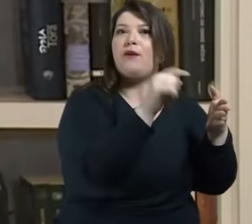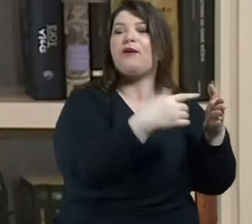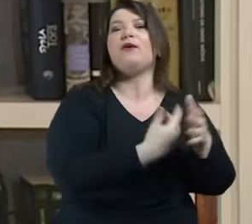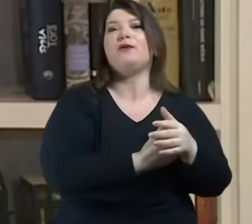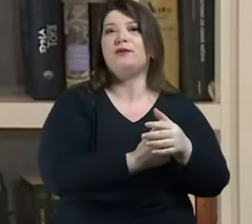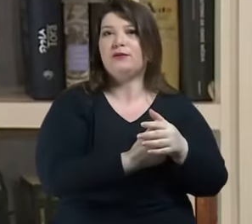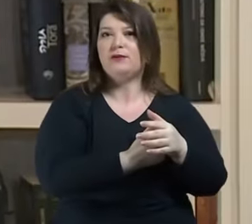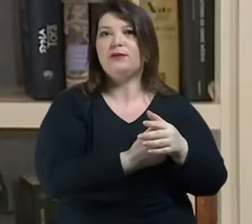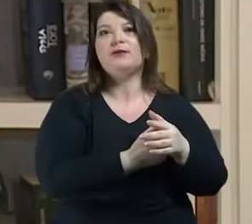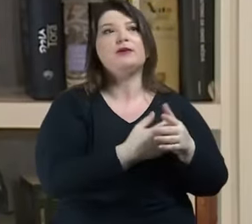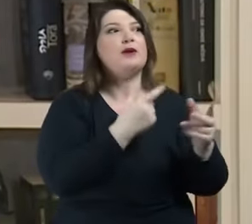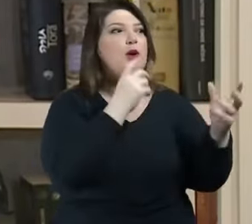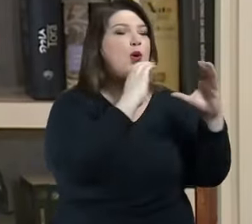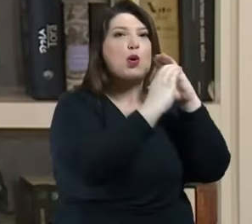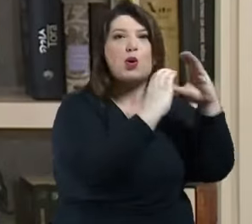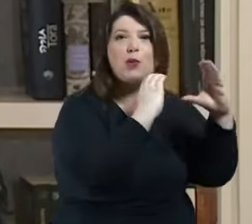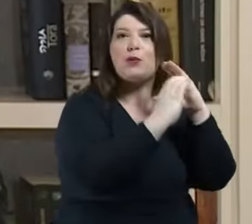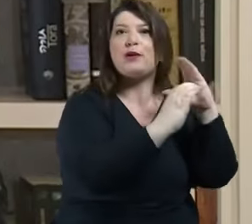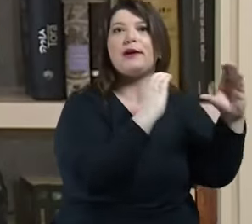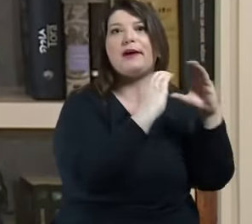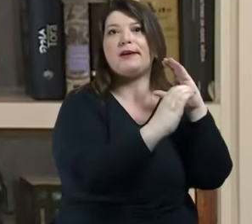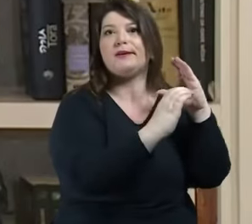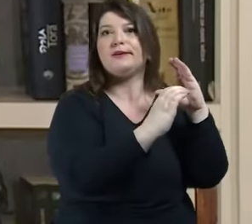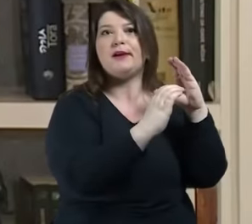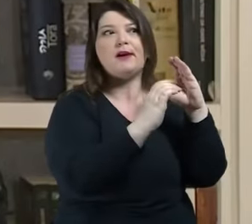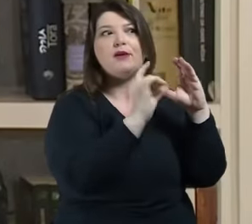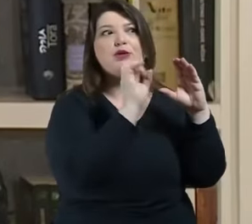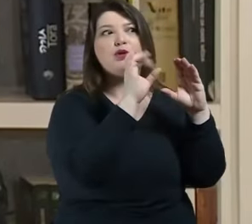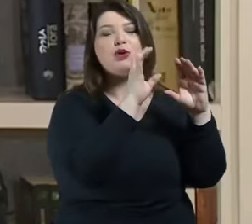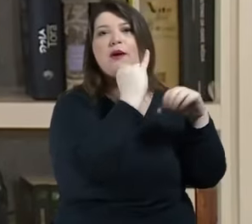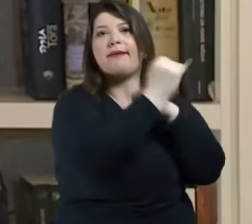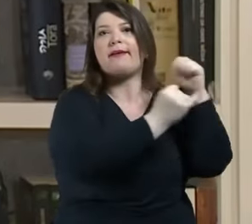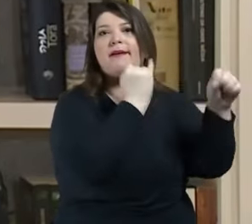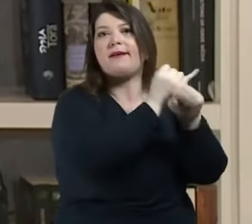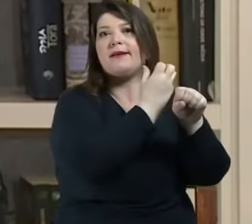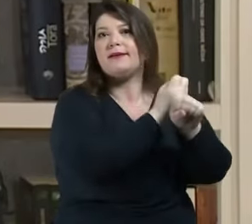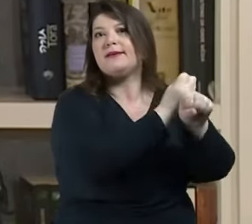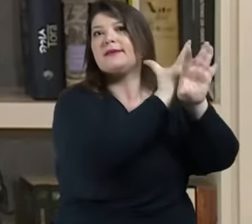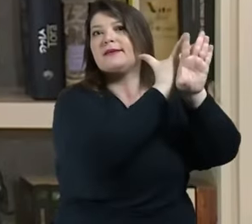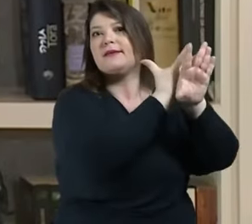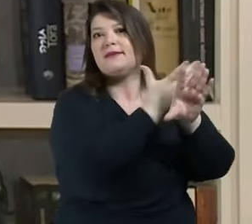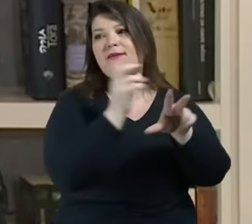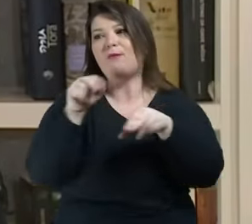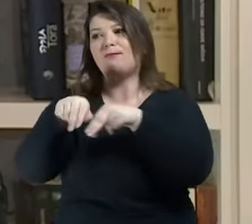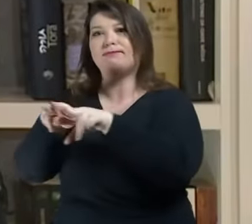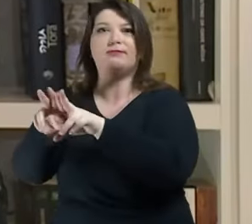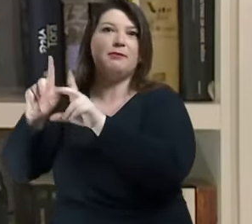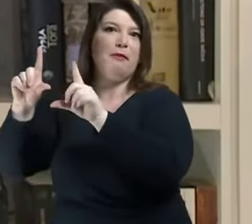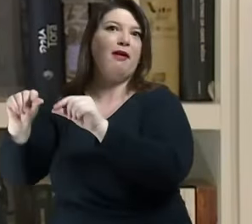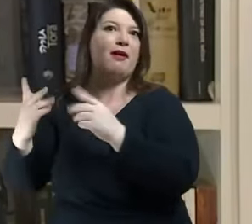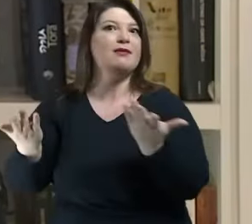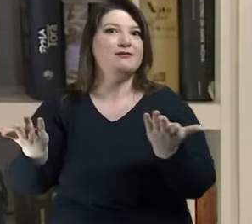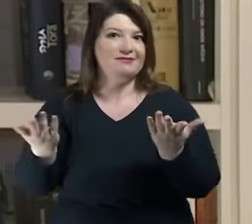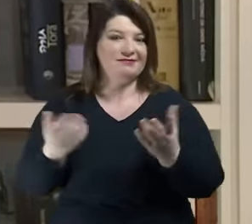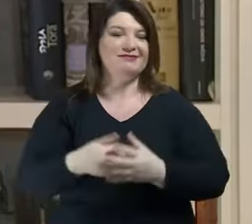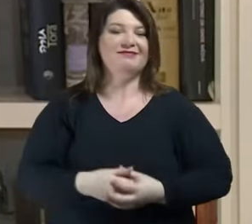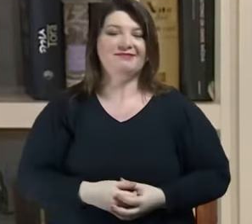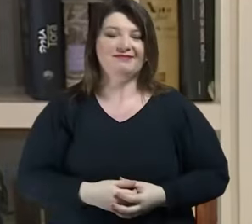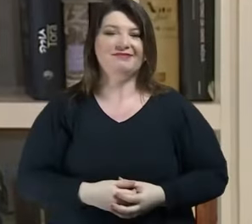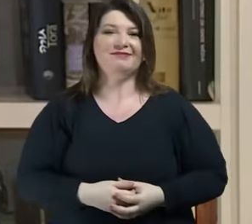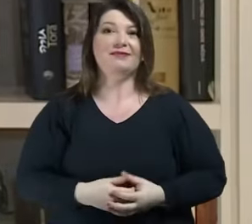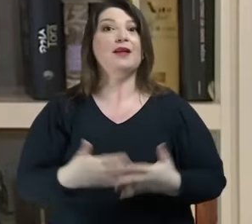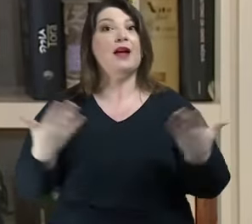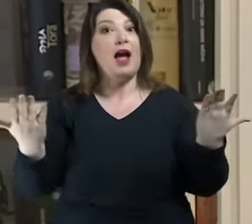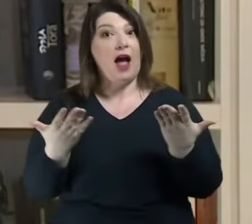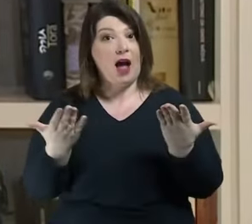comunicações indiretas. Eu vou agora resgatar, além do conceito de libido do RAM, eu vou resgatar com vocês o